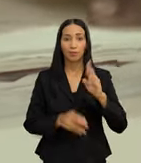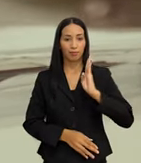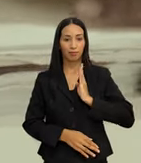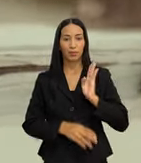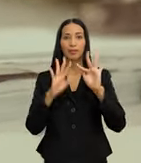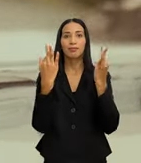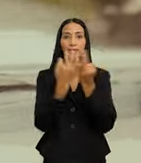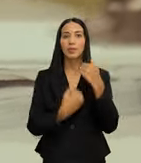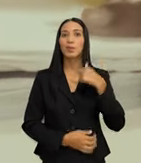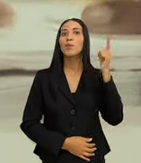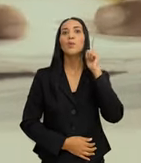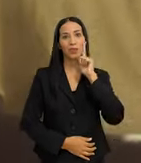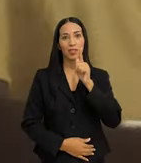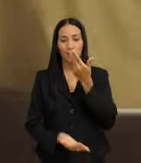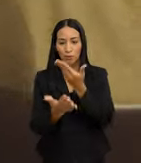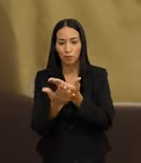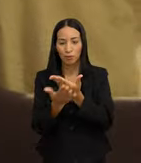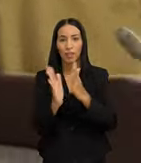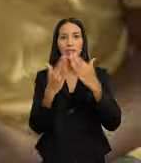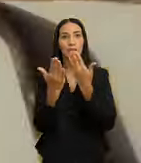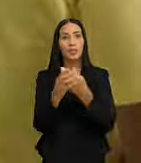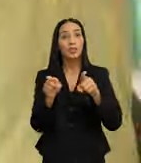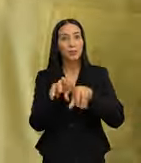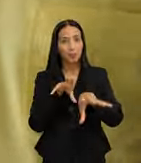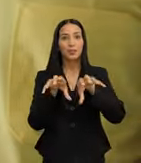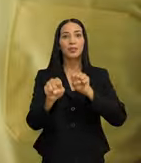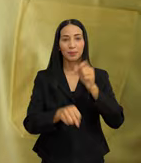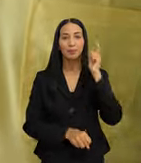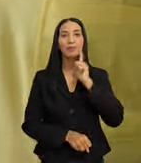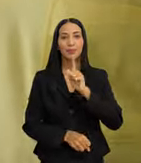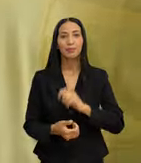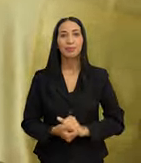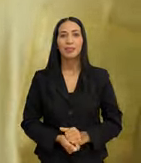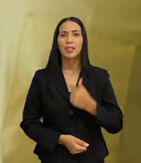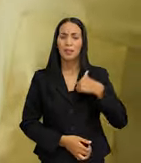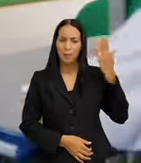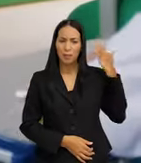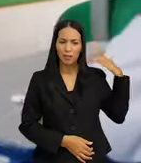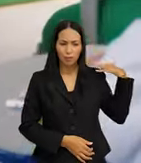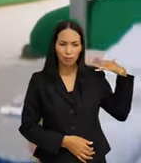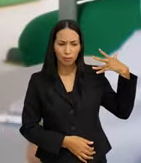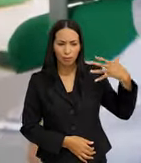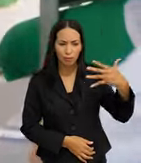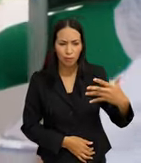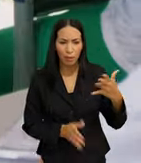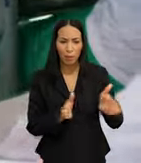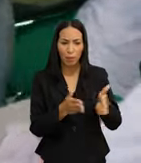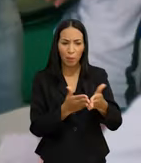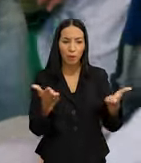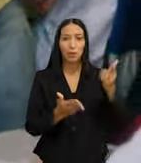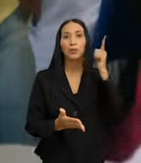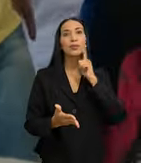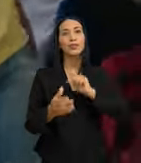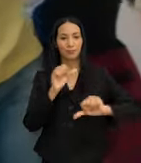Foi por causa do Bolsa Família que tive acesso à educação e me formando. E aquele garoto pobre, sem